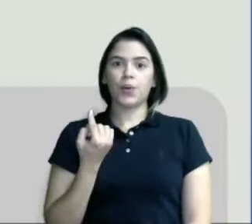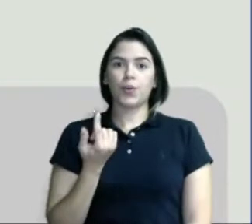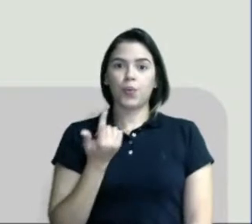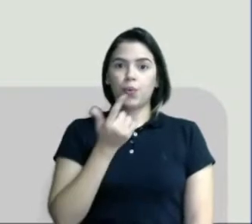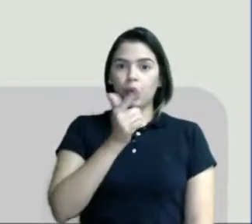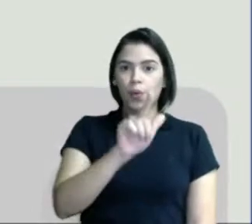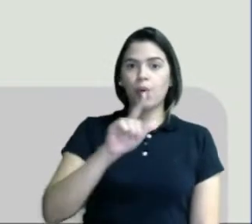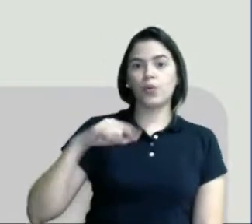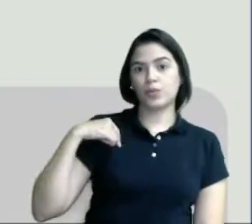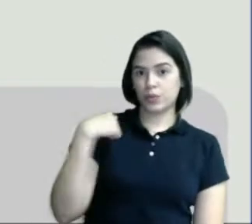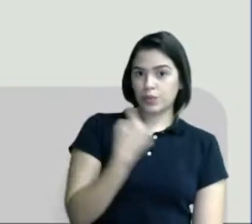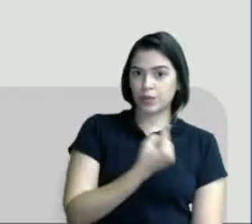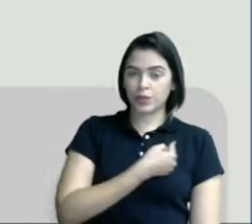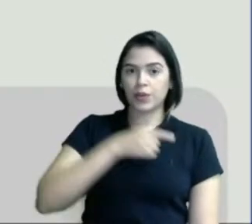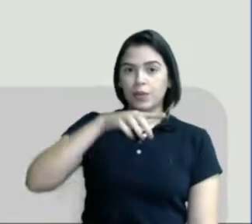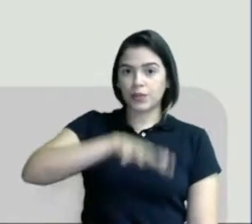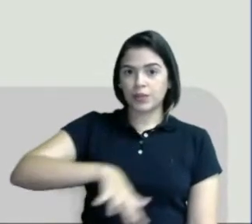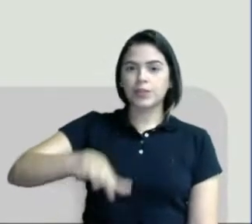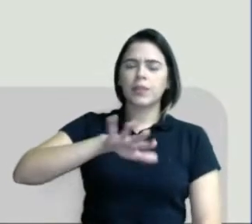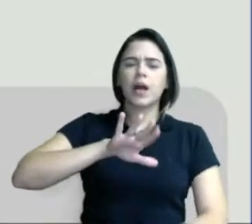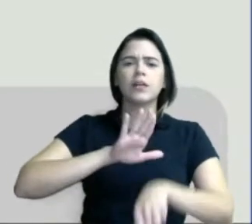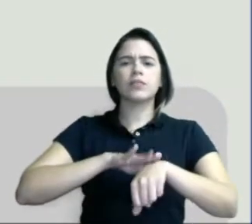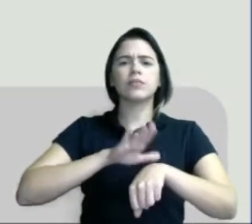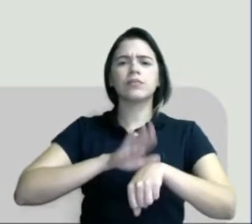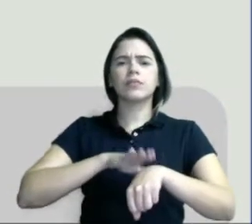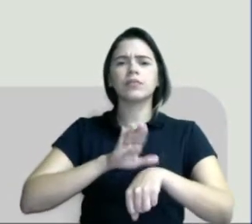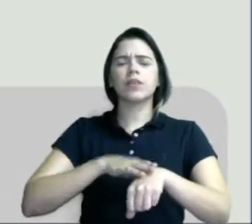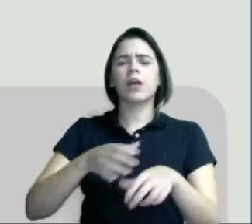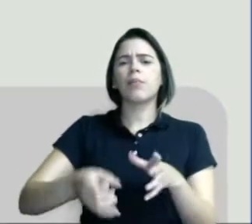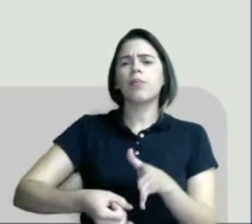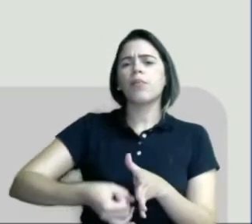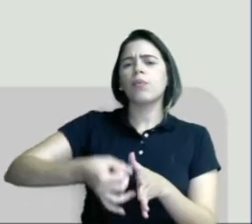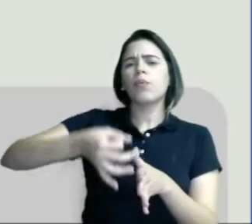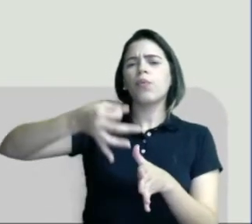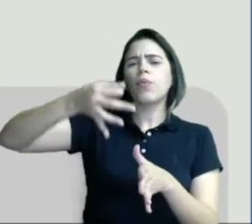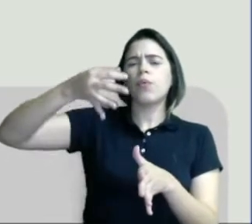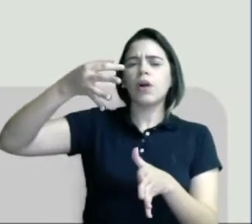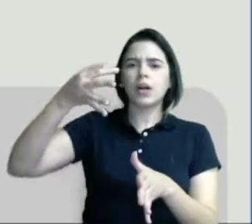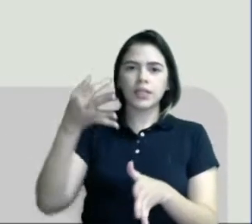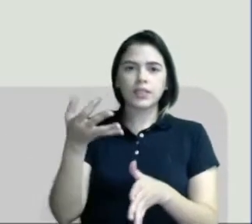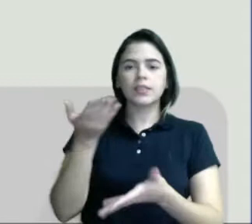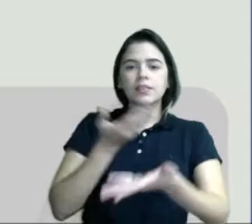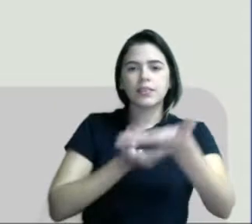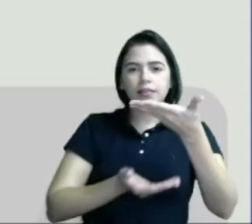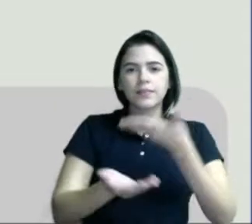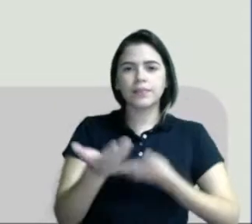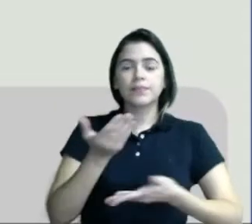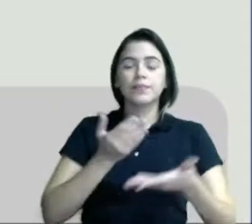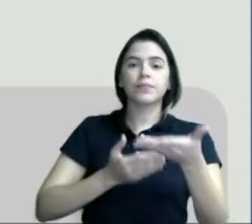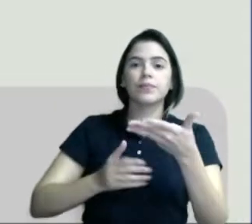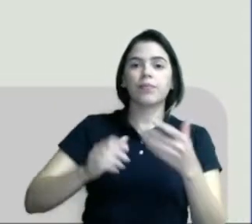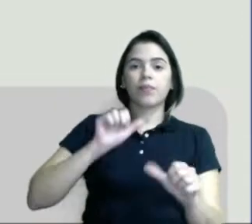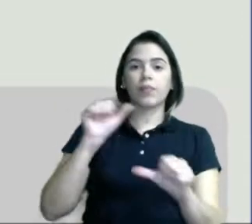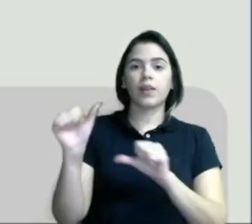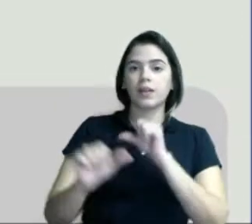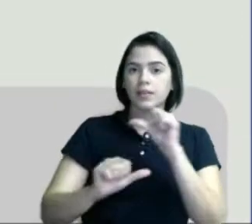nós. Espaços, tempo, quantidades, relações e transformações.